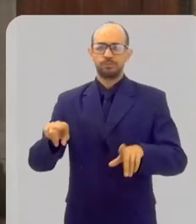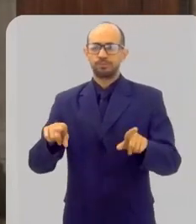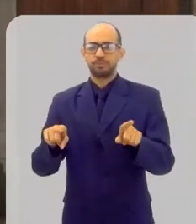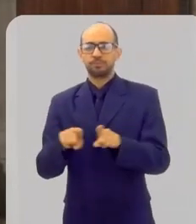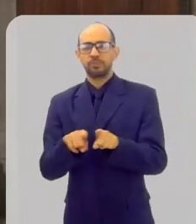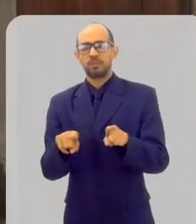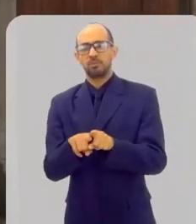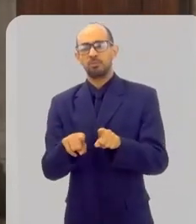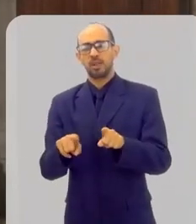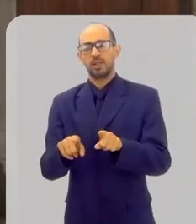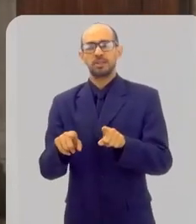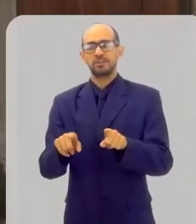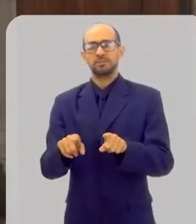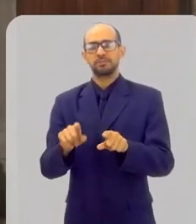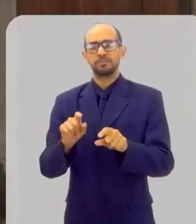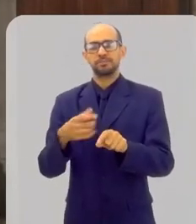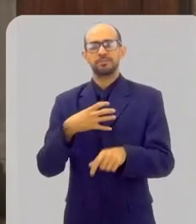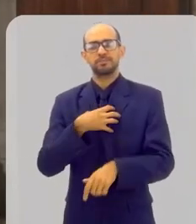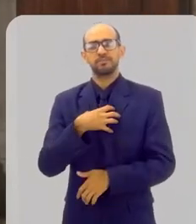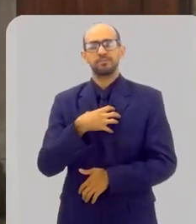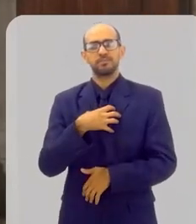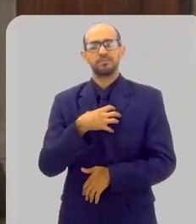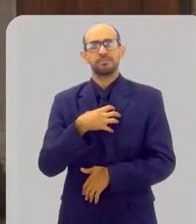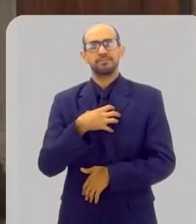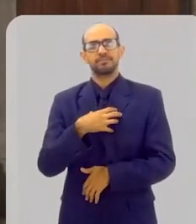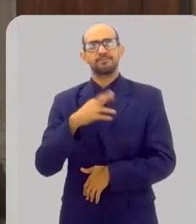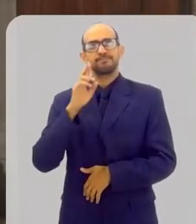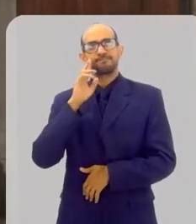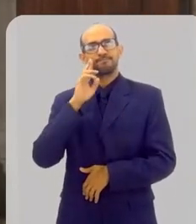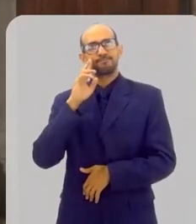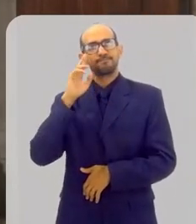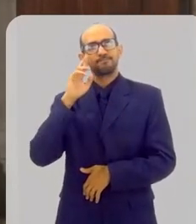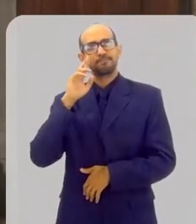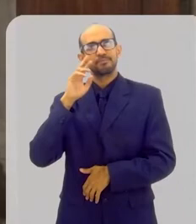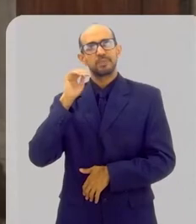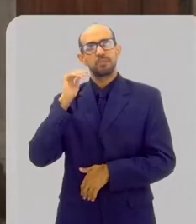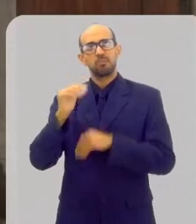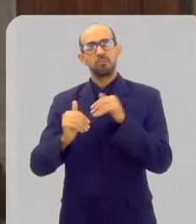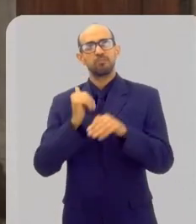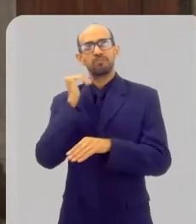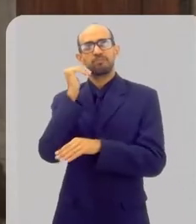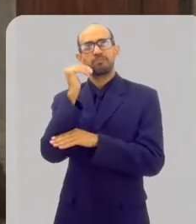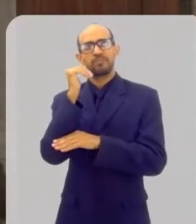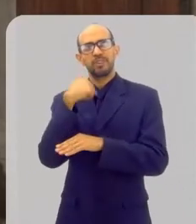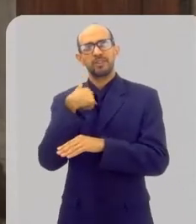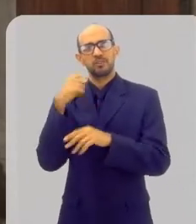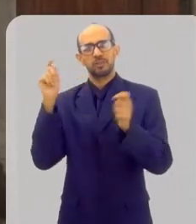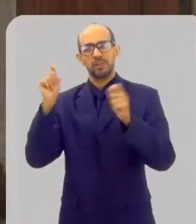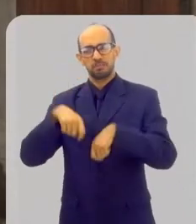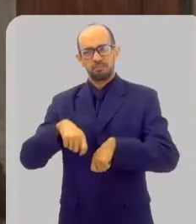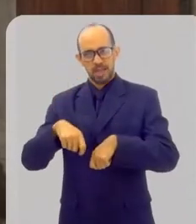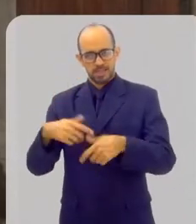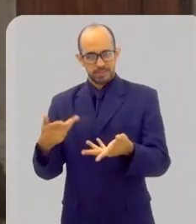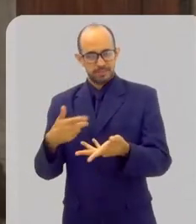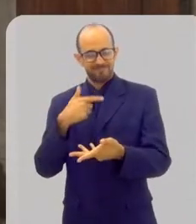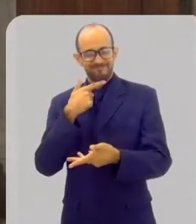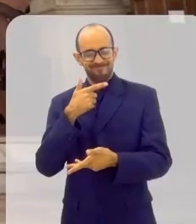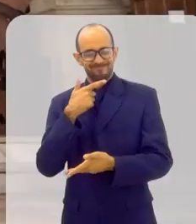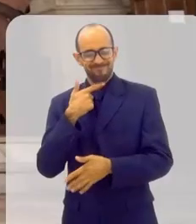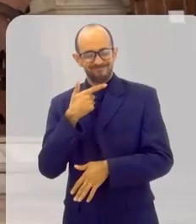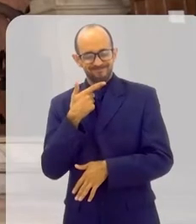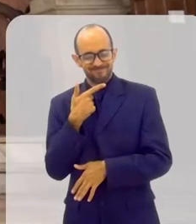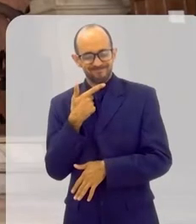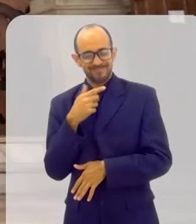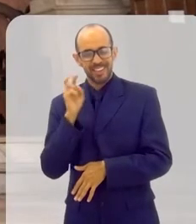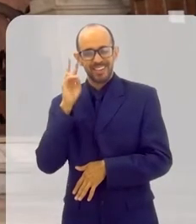A alegria é muito grande e, ao mesmo tempo, aquele sentimento, Senhor, é algo tão grandioso, será que eu vou dar conta? Eu lembro